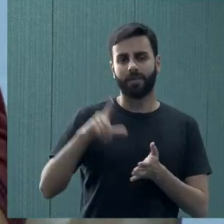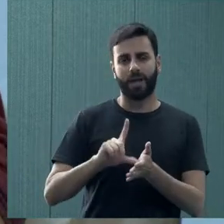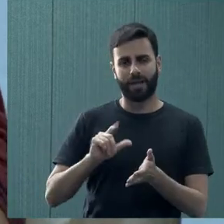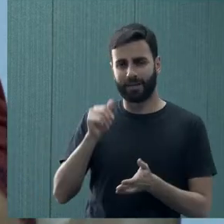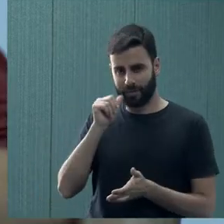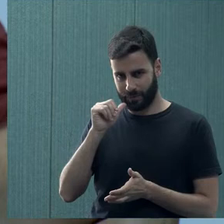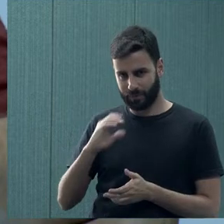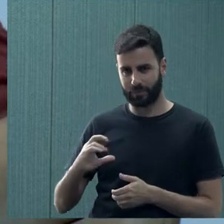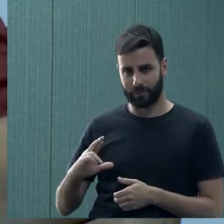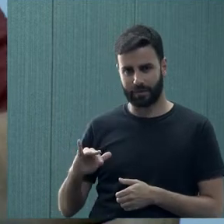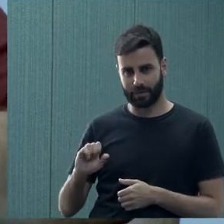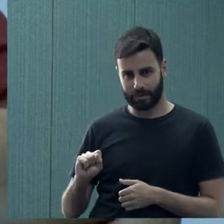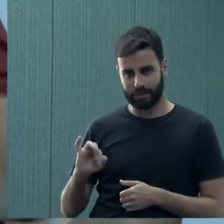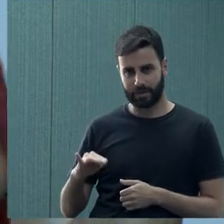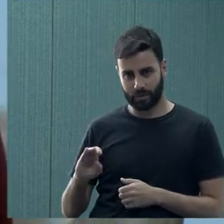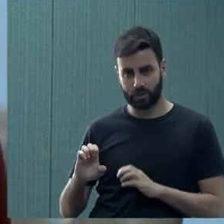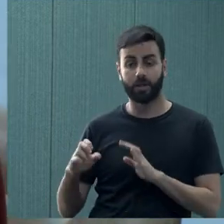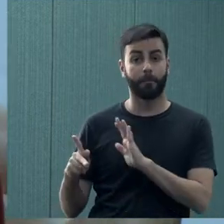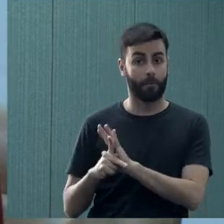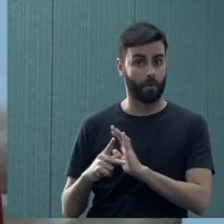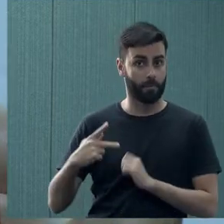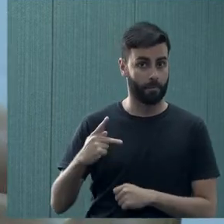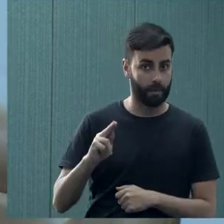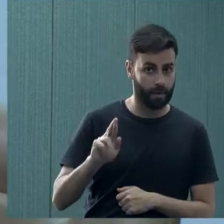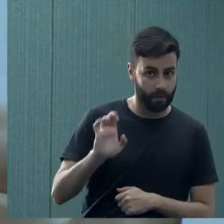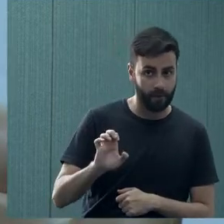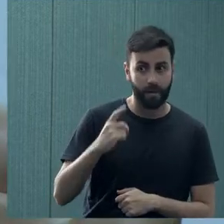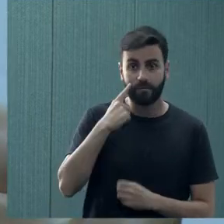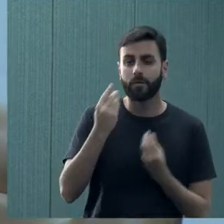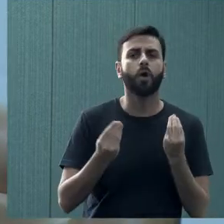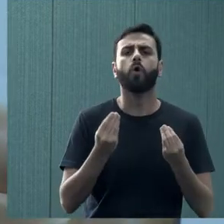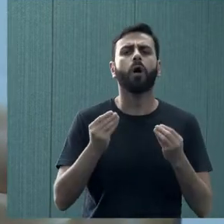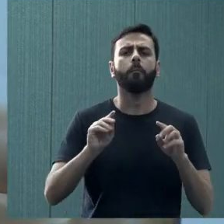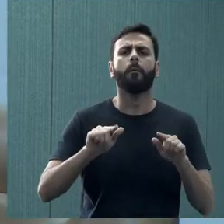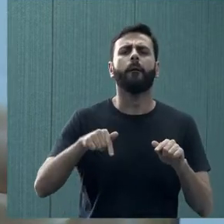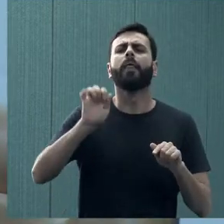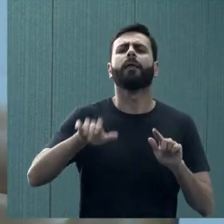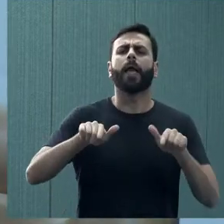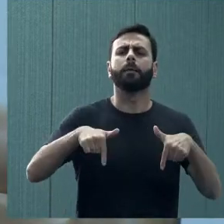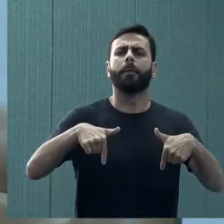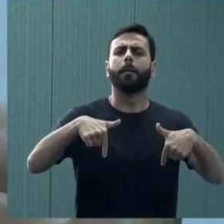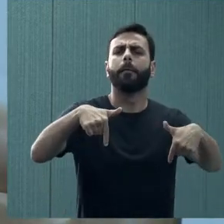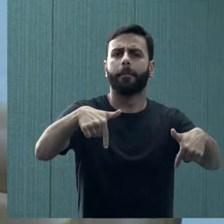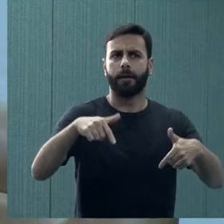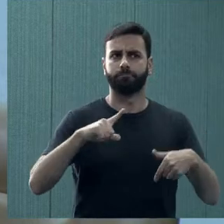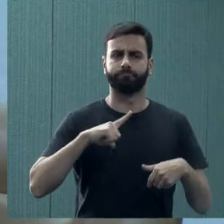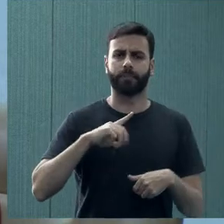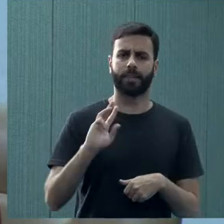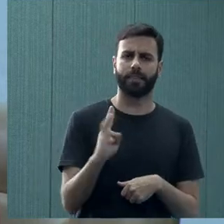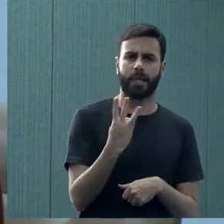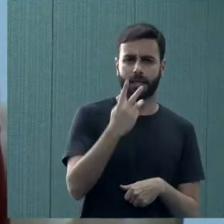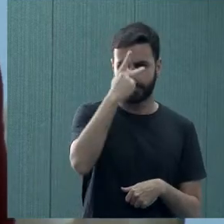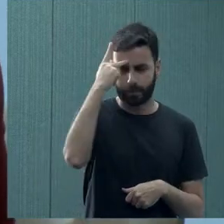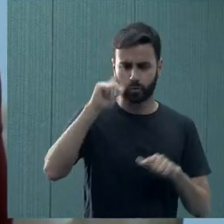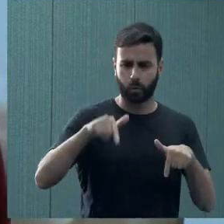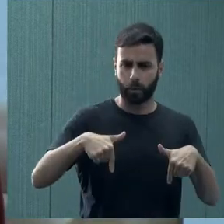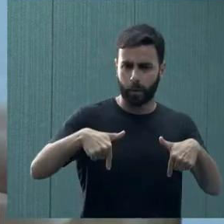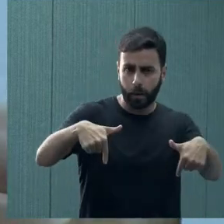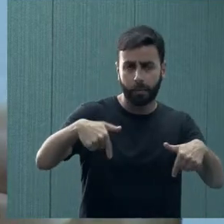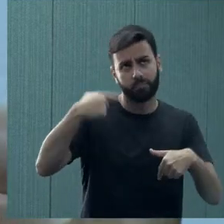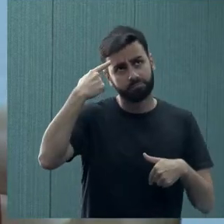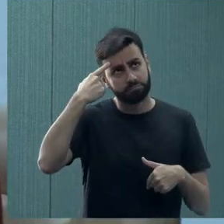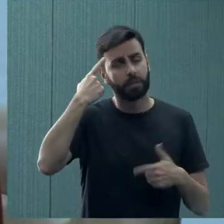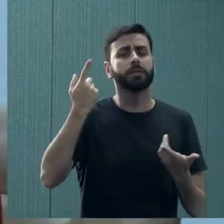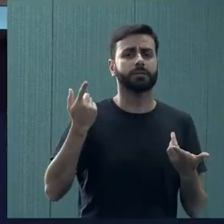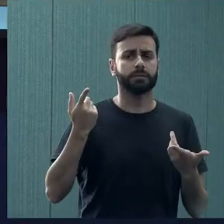ficou de avaliar isso, junto ao APRE, é a questão desse núcleo duro, sabe? De, pelo menos, umas três pessoas, que foi o que a